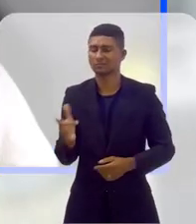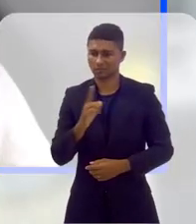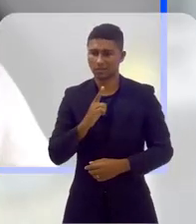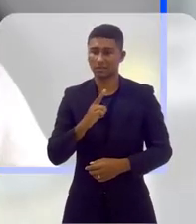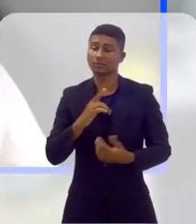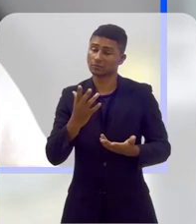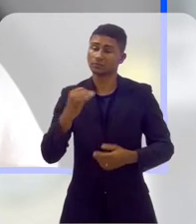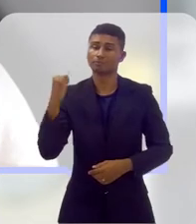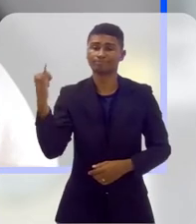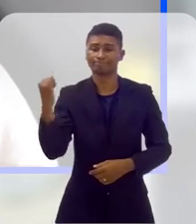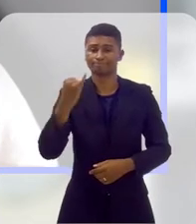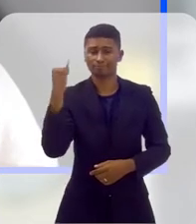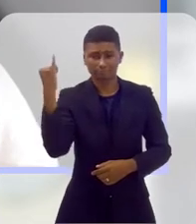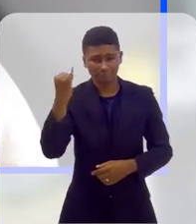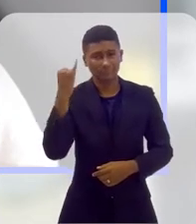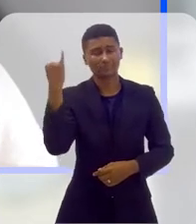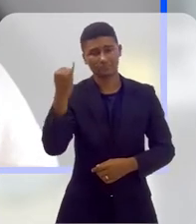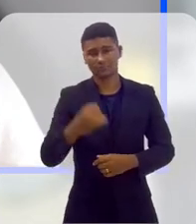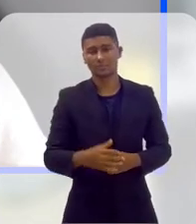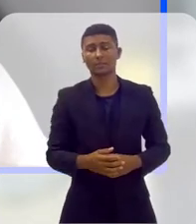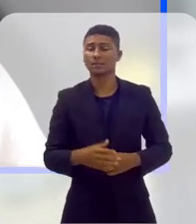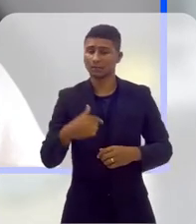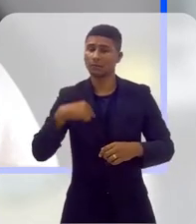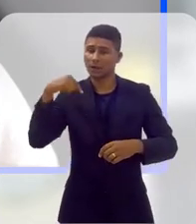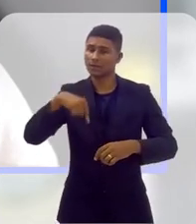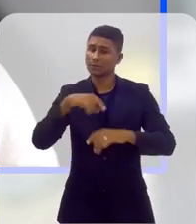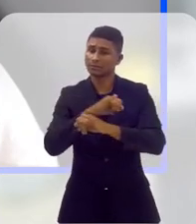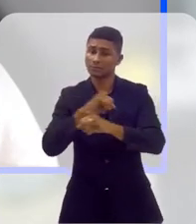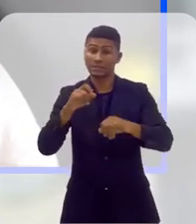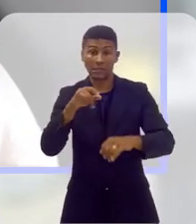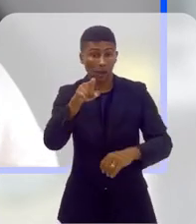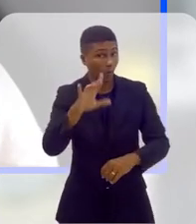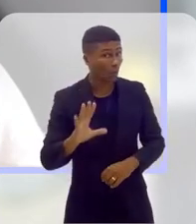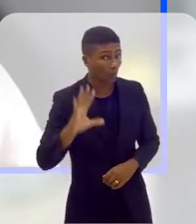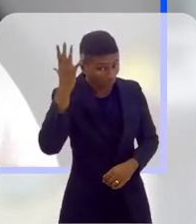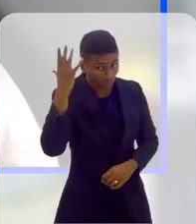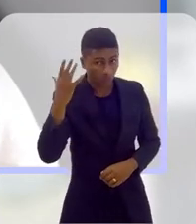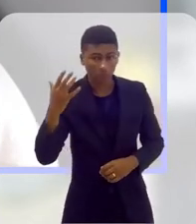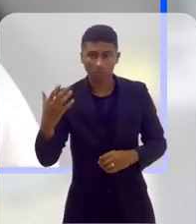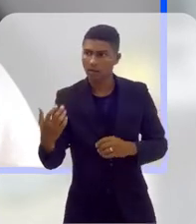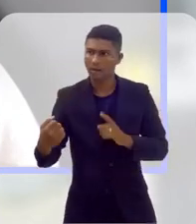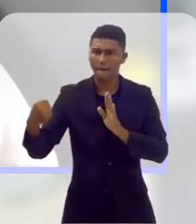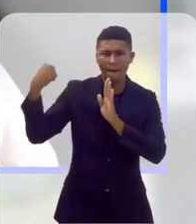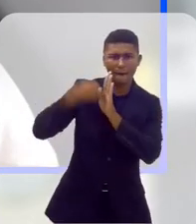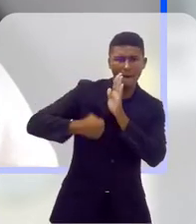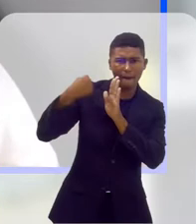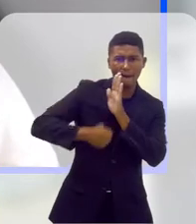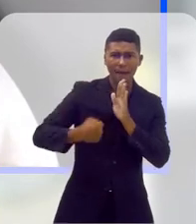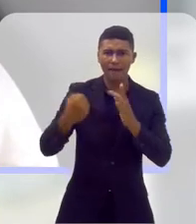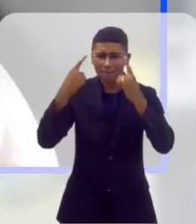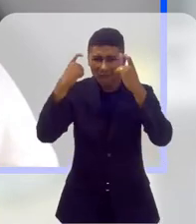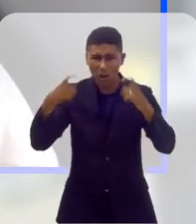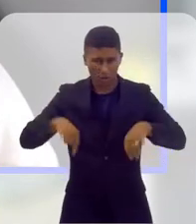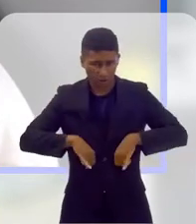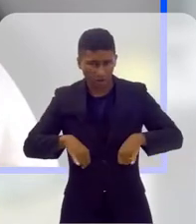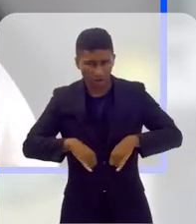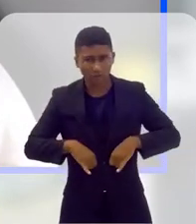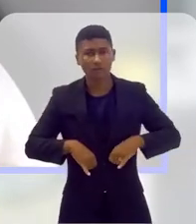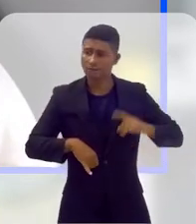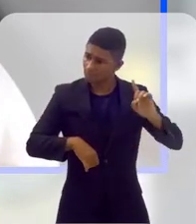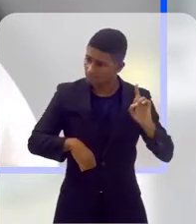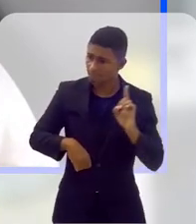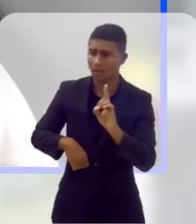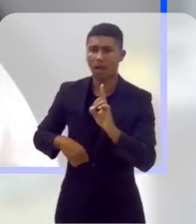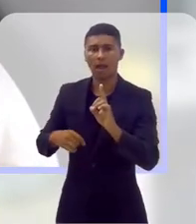demanda muito importante, muito necessária, eu deixo um recado aqui, foi agredido, sofreu qualquer tipo de violência, procure ajuda, nós não